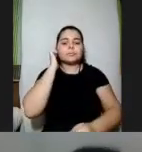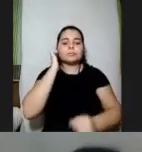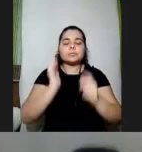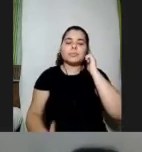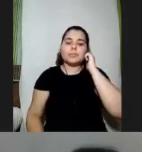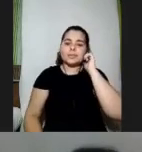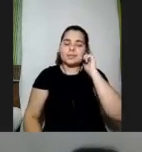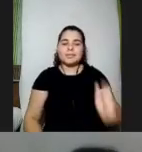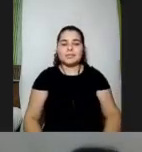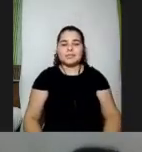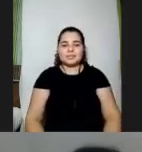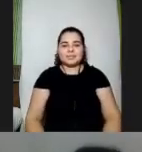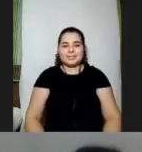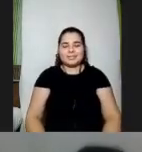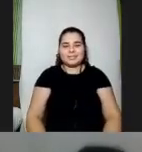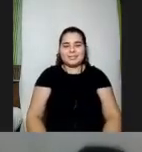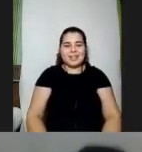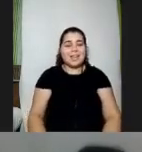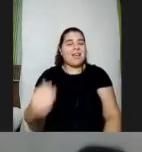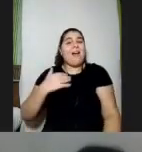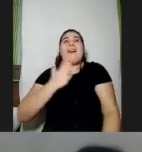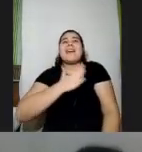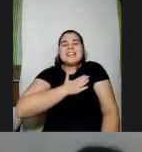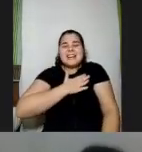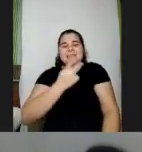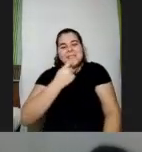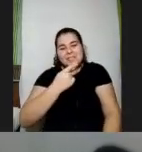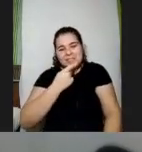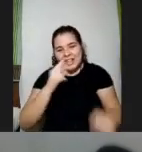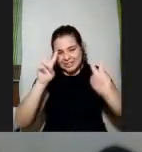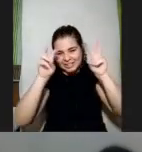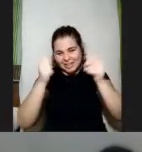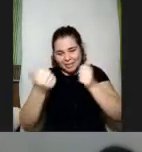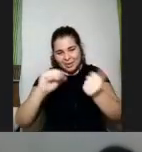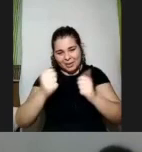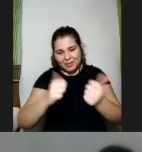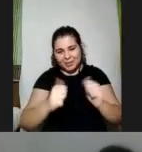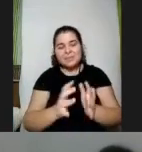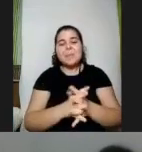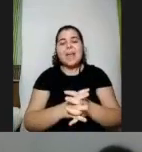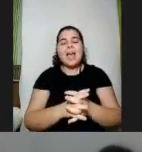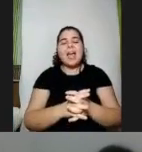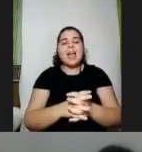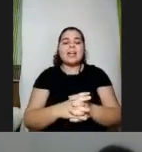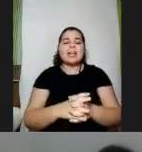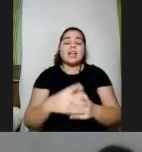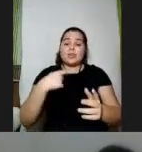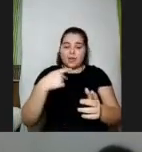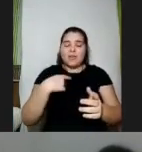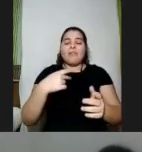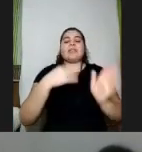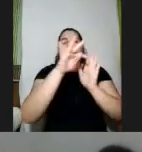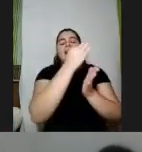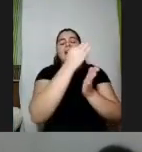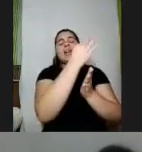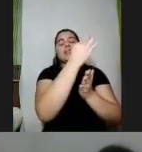é uma das coisas que eu mais gosto de falar sobre avaliação eu estou fazendo aqui um documento aqui umas matrizes de